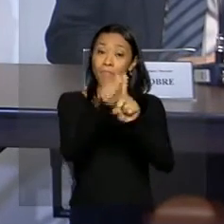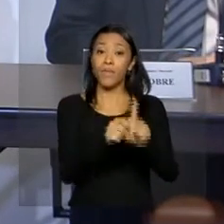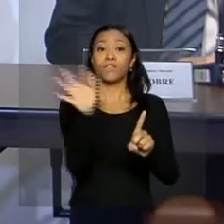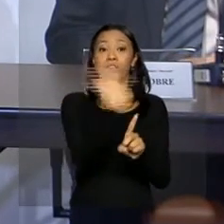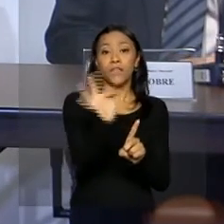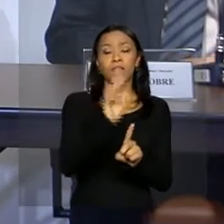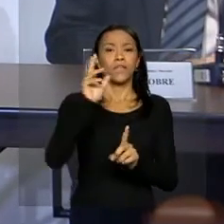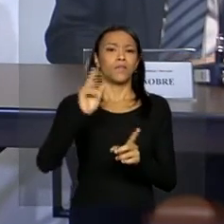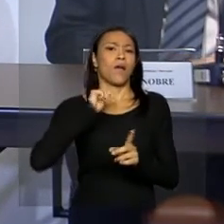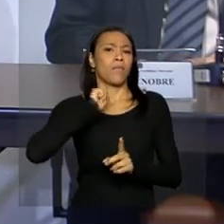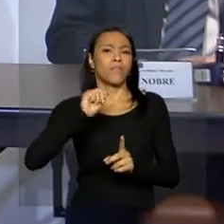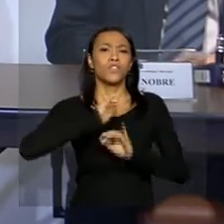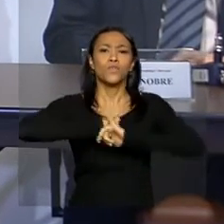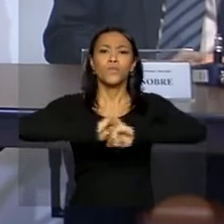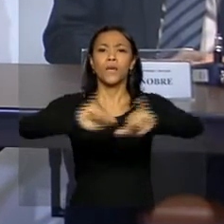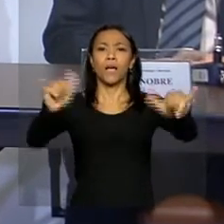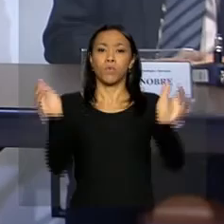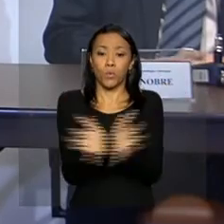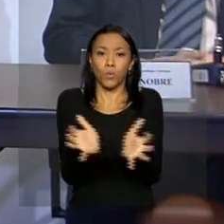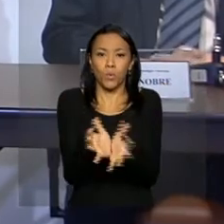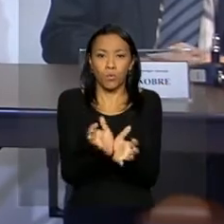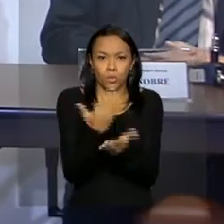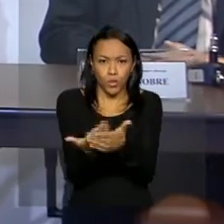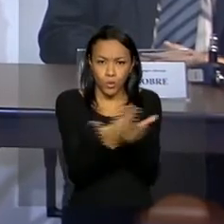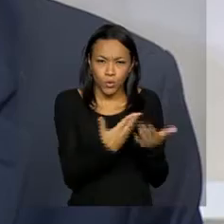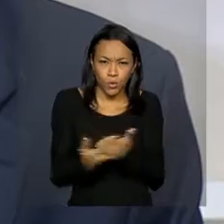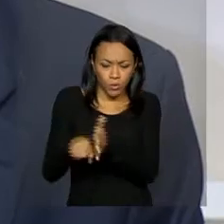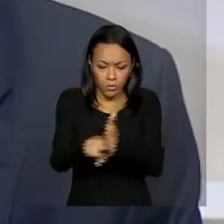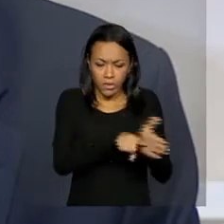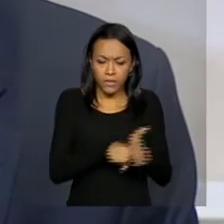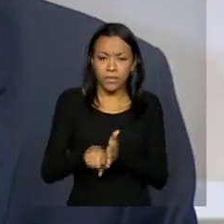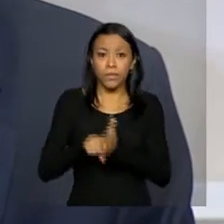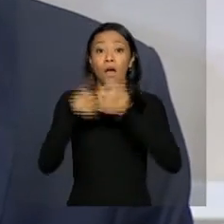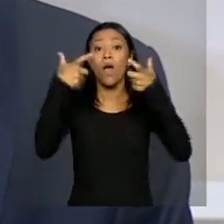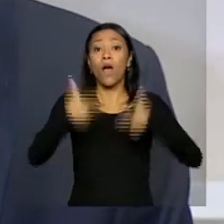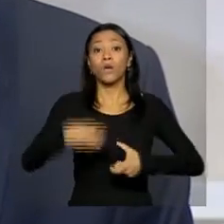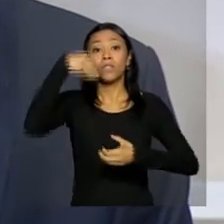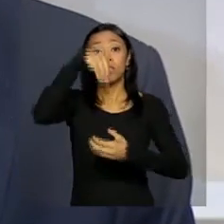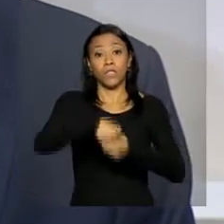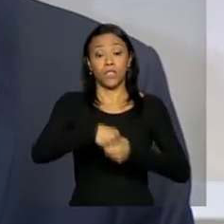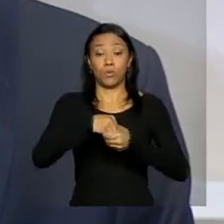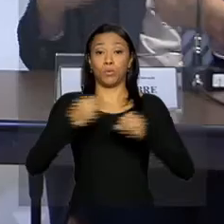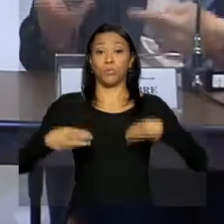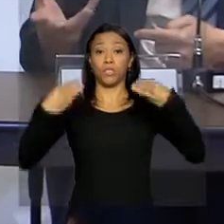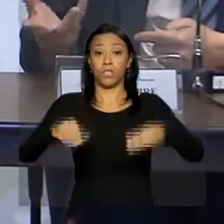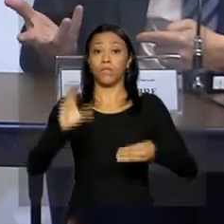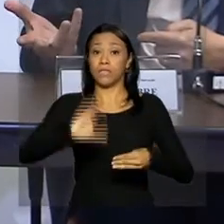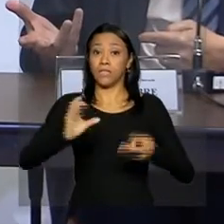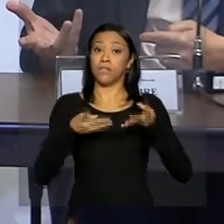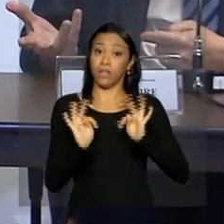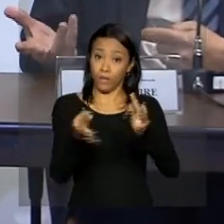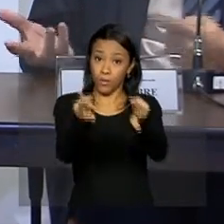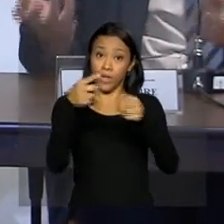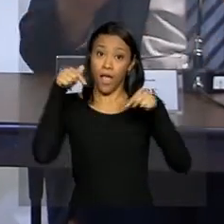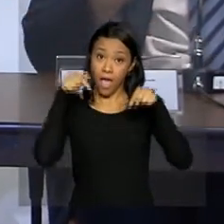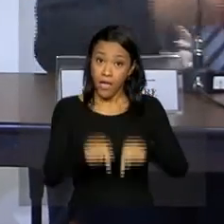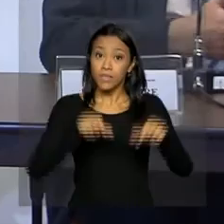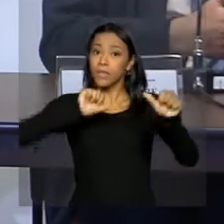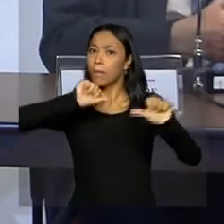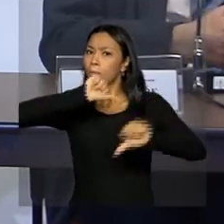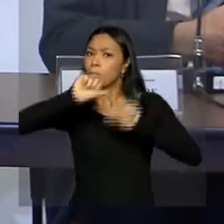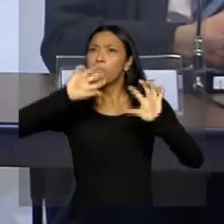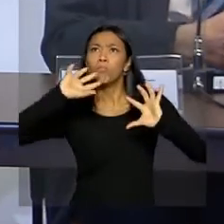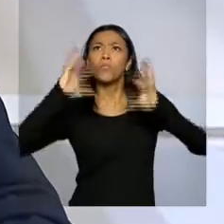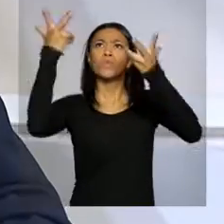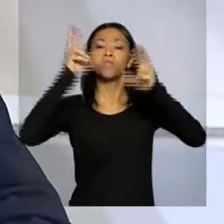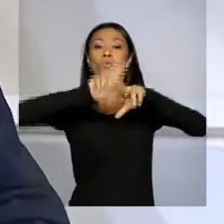abril, divulgada pelo Grupo de Trabalho sobre Previsão Climática Estacional do Ministério da Ciência e Tecnologia. Essa mudança vai ocorrer por causa do